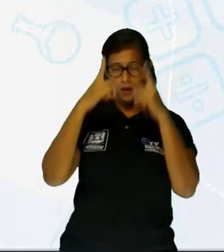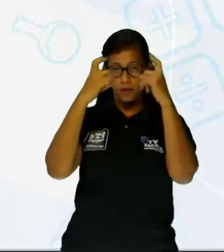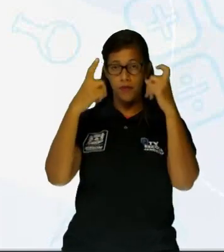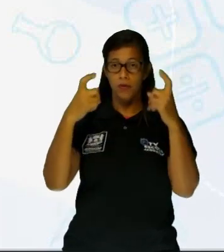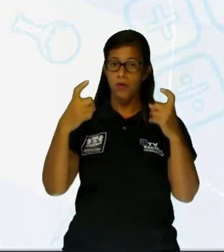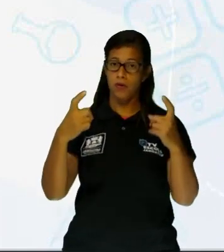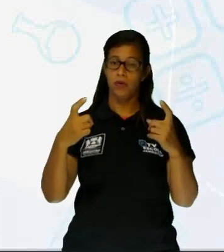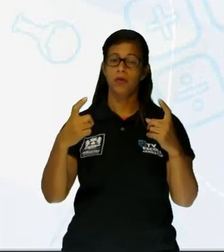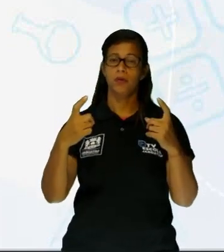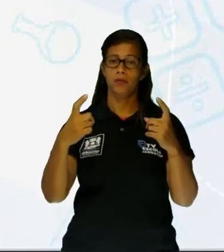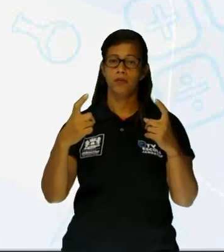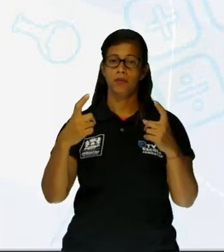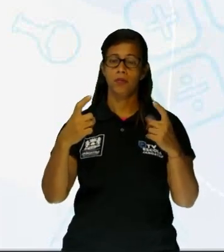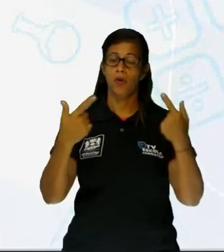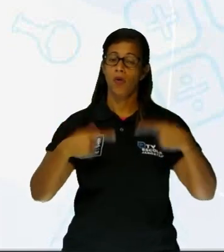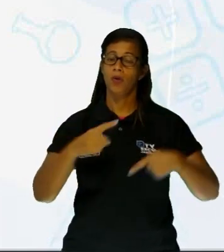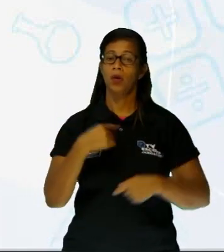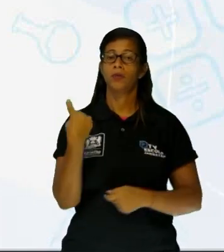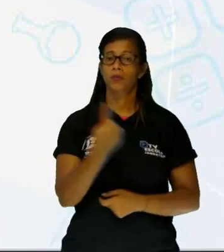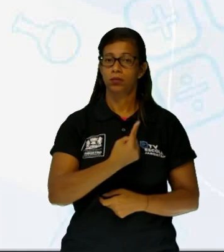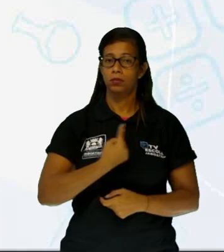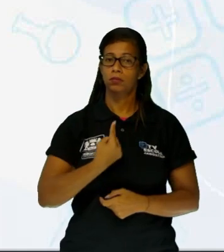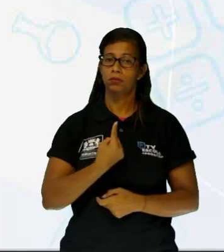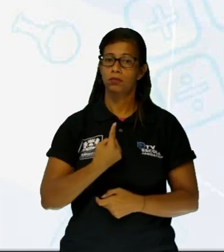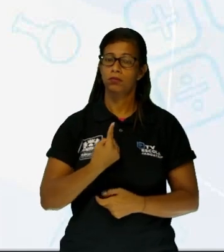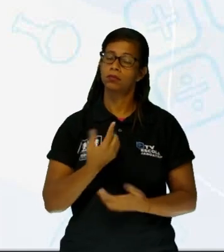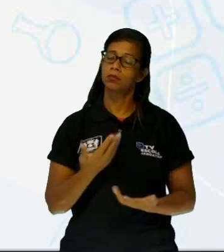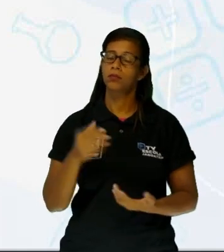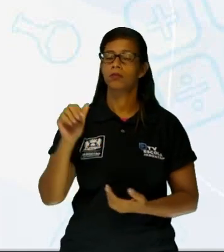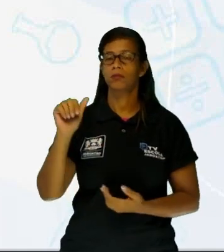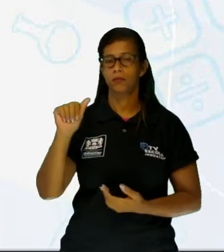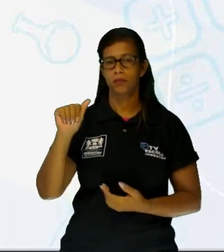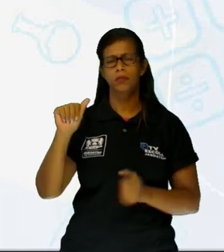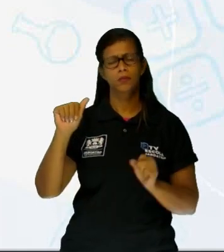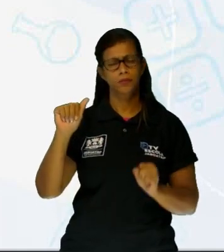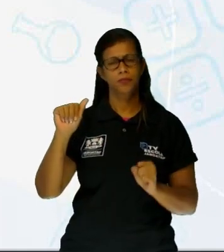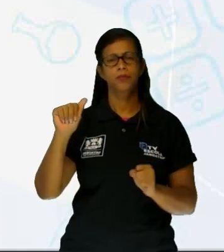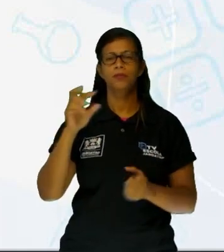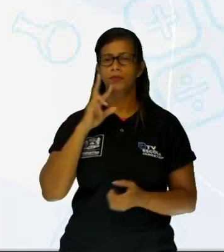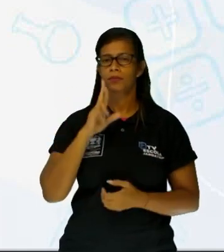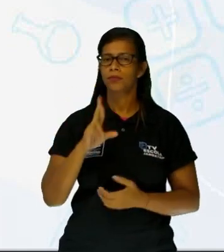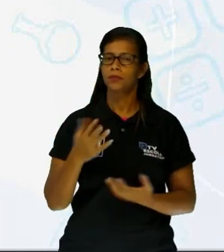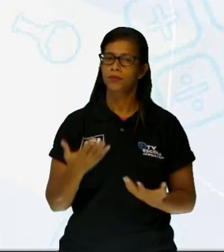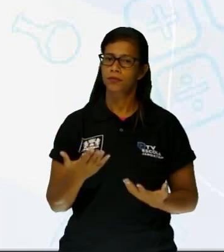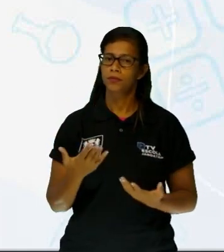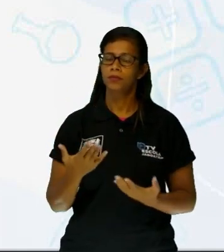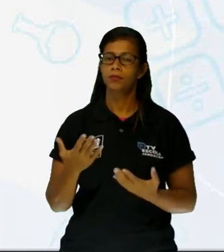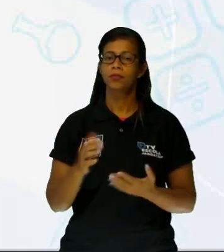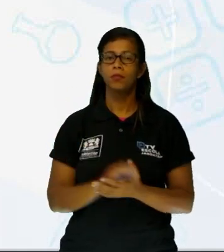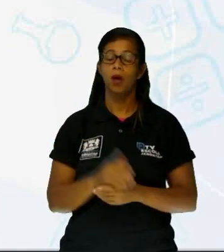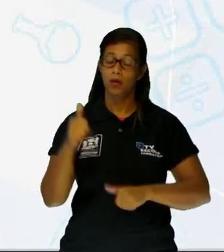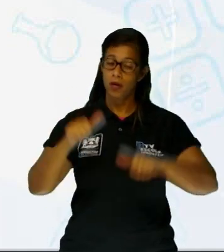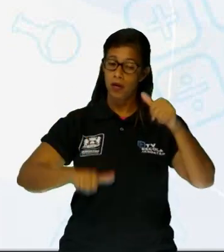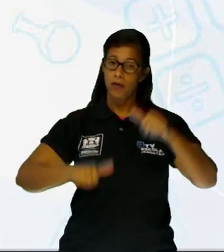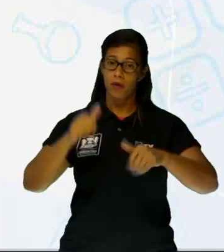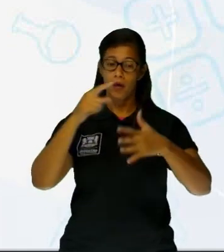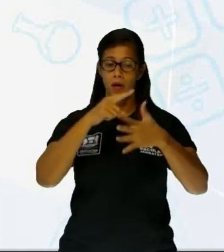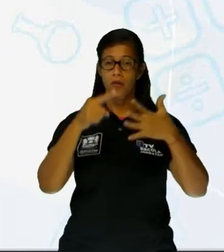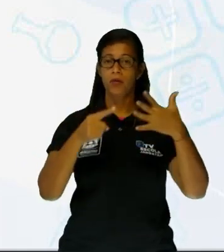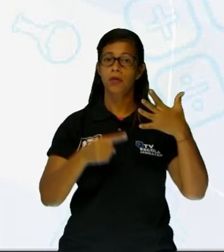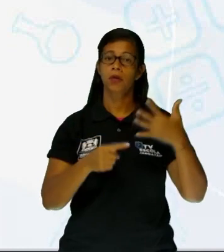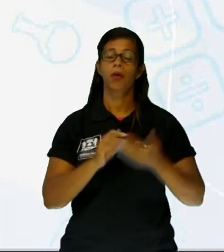esse item aí, ele é um item que faz sentido, né? Diante da avaliação que a gente está fazendo. Porém, a gente tem que avaliar os cinco. Vamos ver o B.